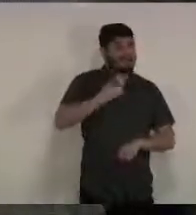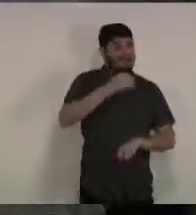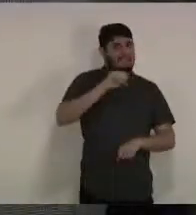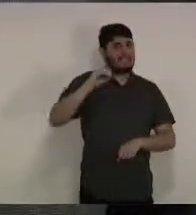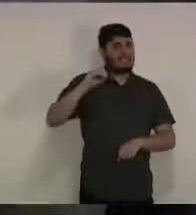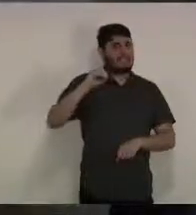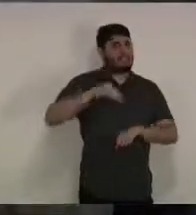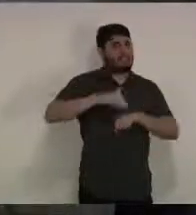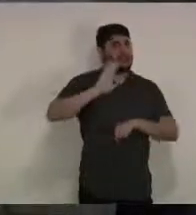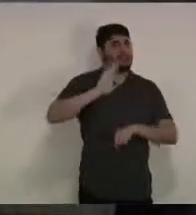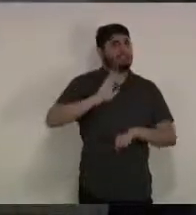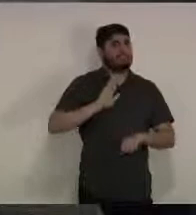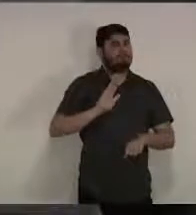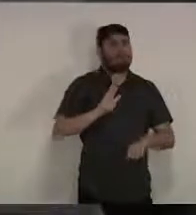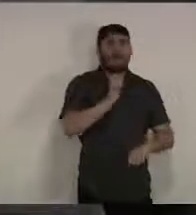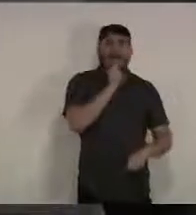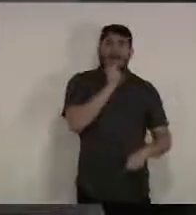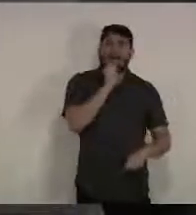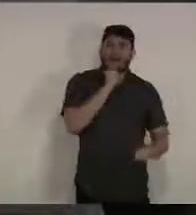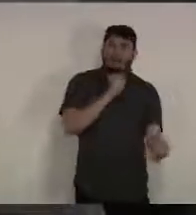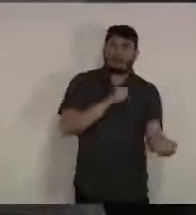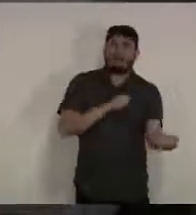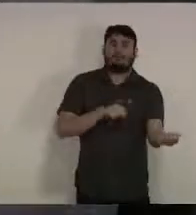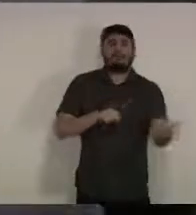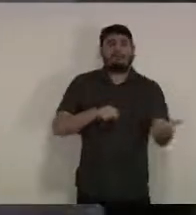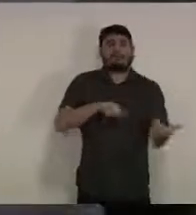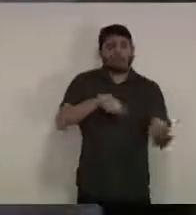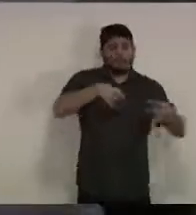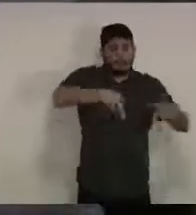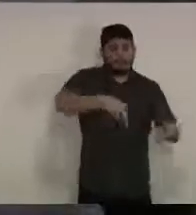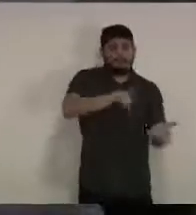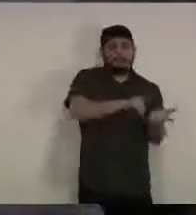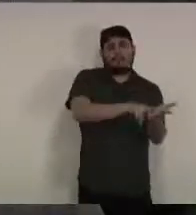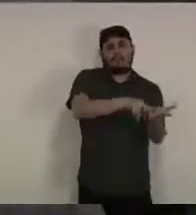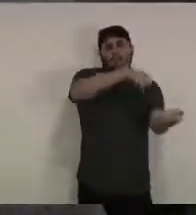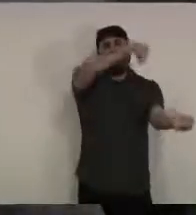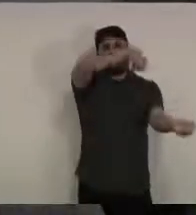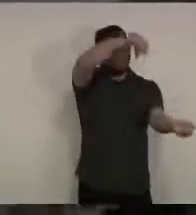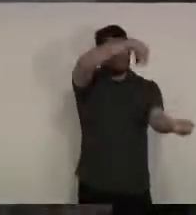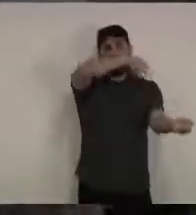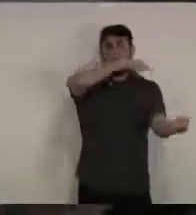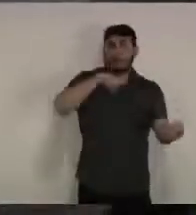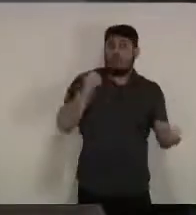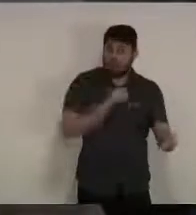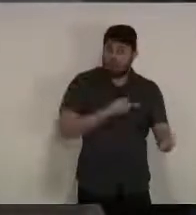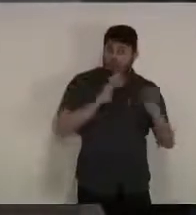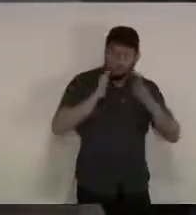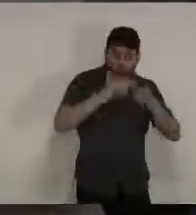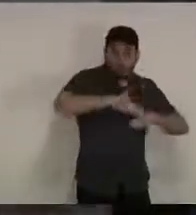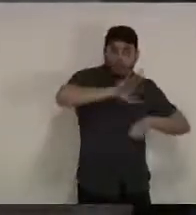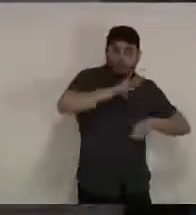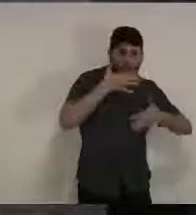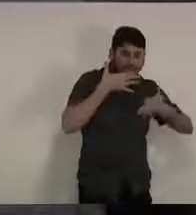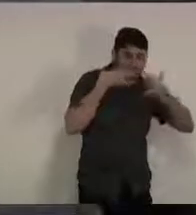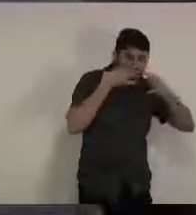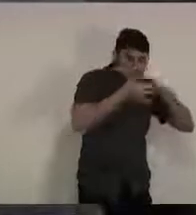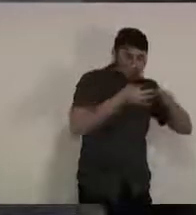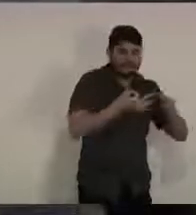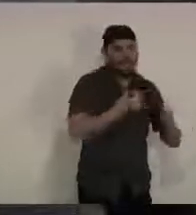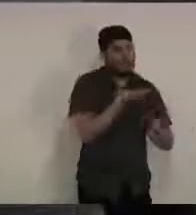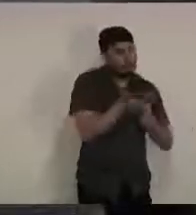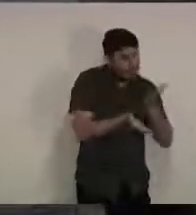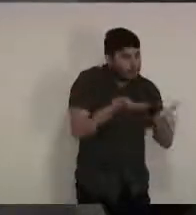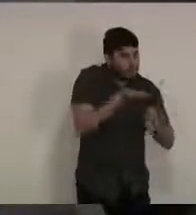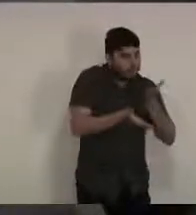que está internado e esse nós temos um cuidado claro pela vulnerabilidade